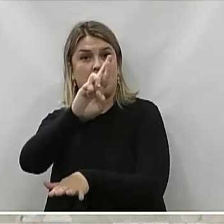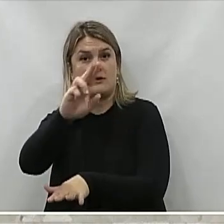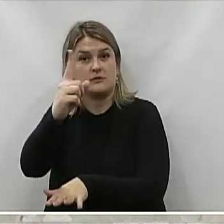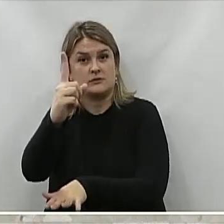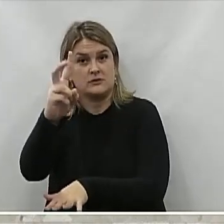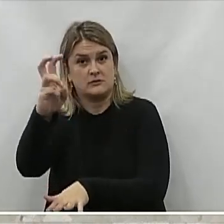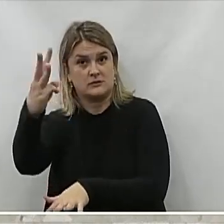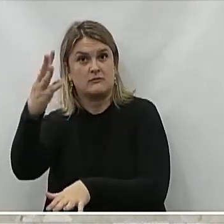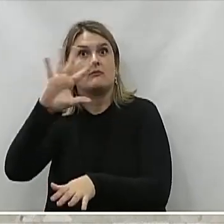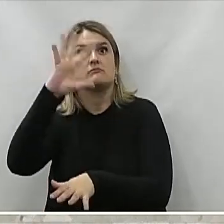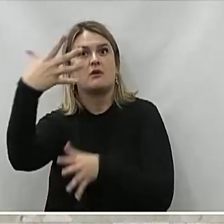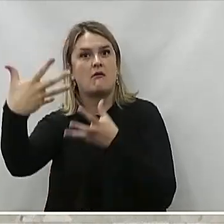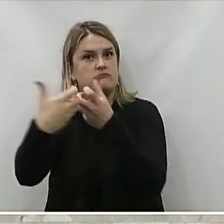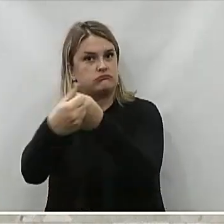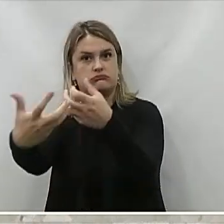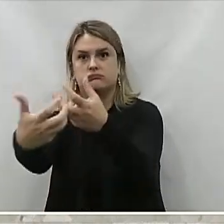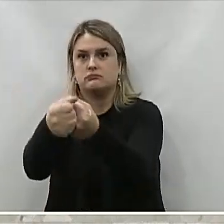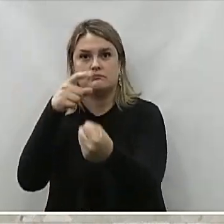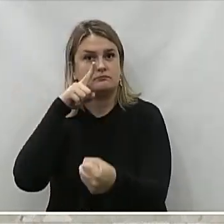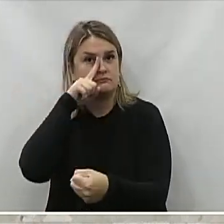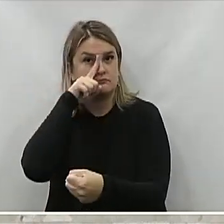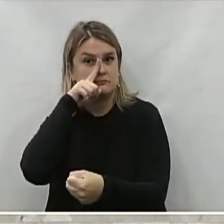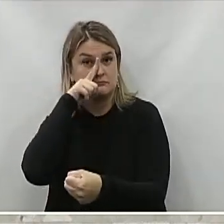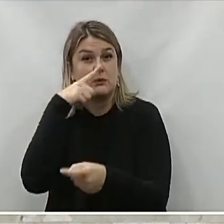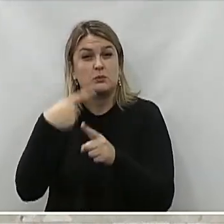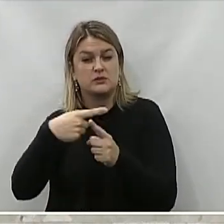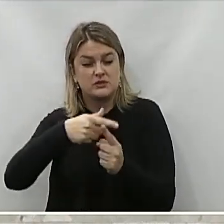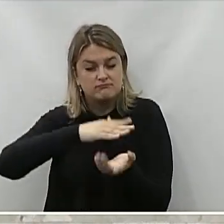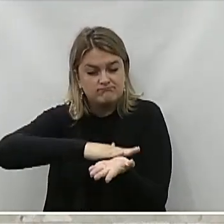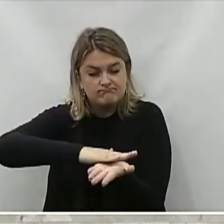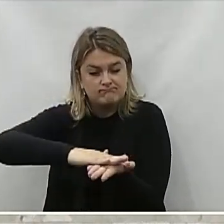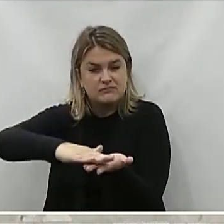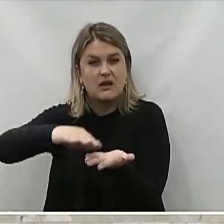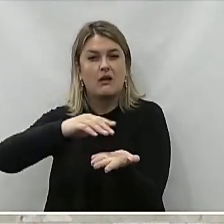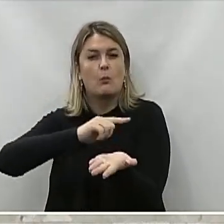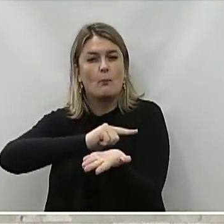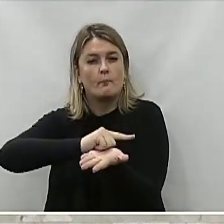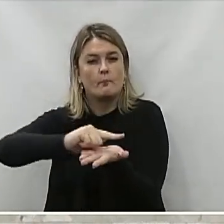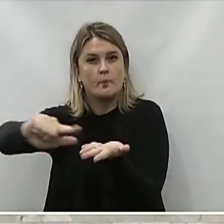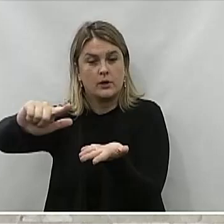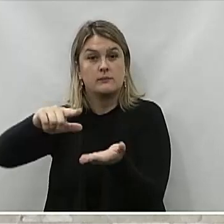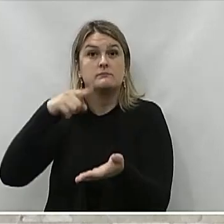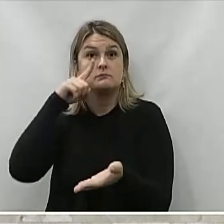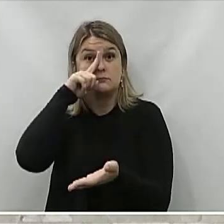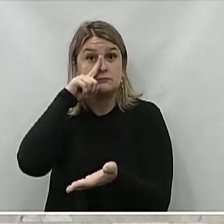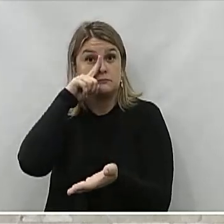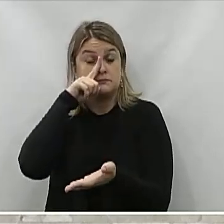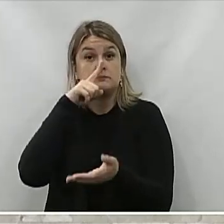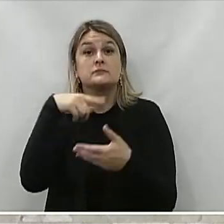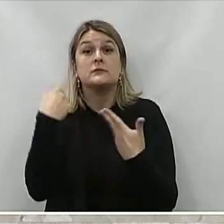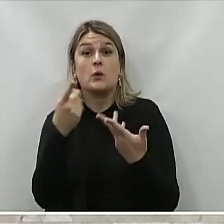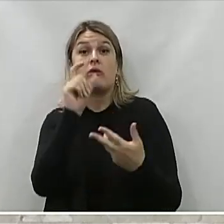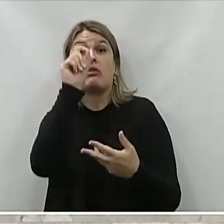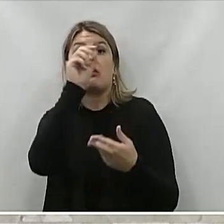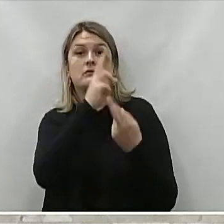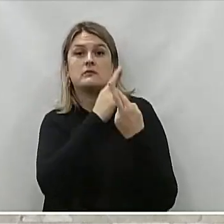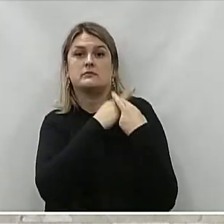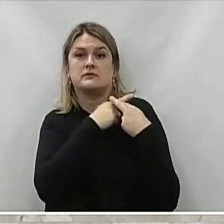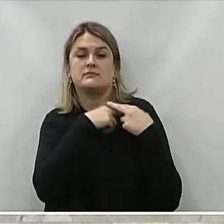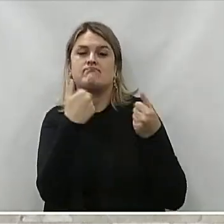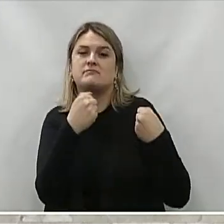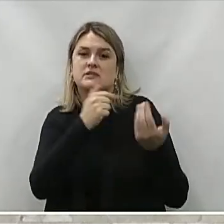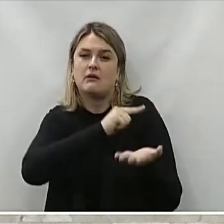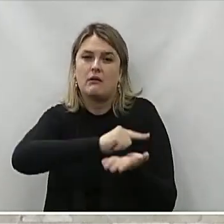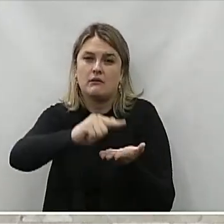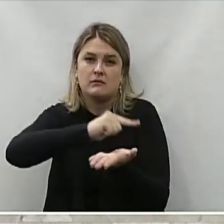Ocasionou muitos acidentes E ainda continua acontecendo Por isso se faz necessário Que os órgãos responsáveis Providenciem a